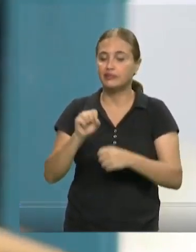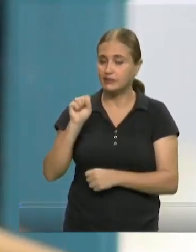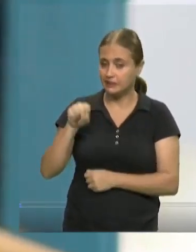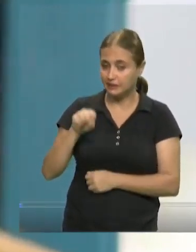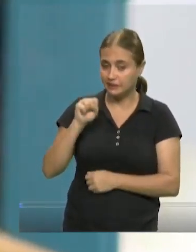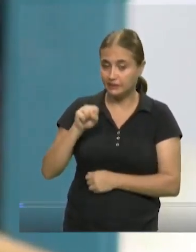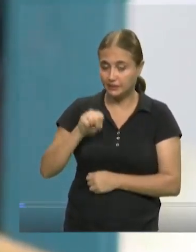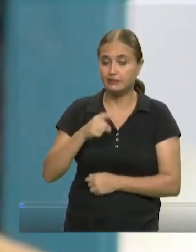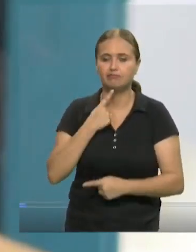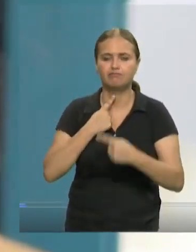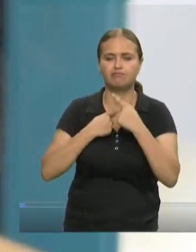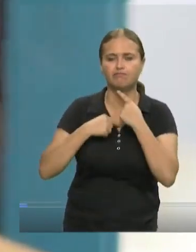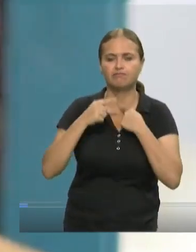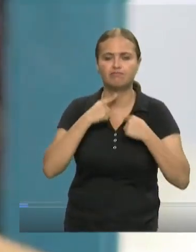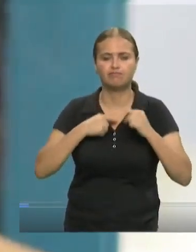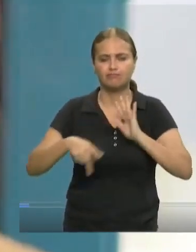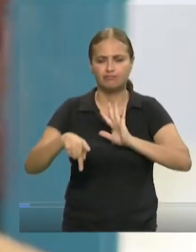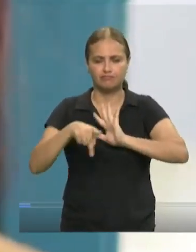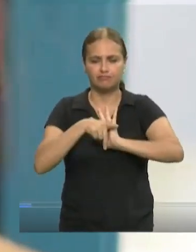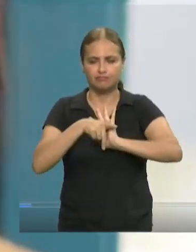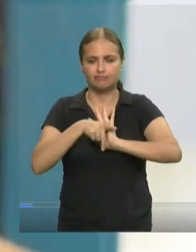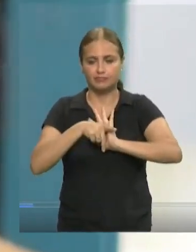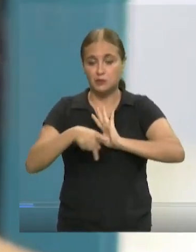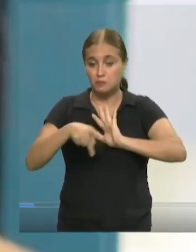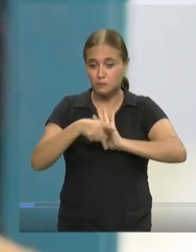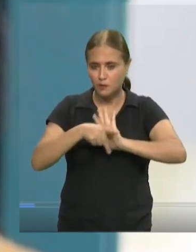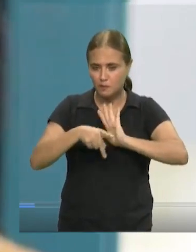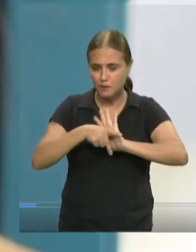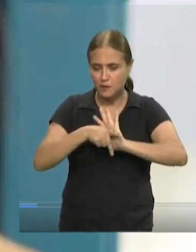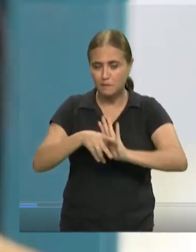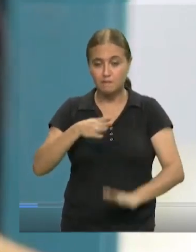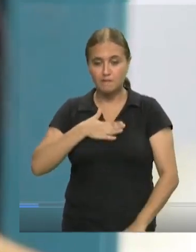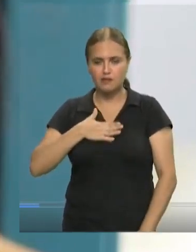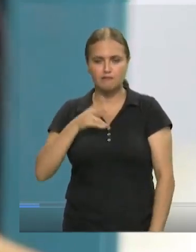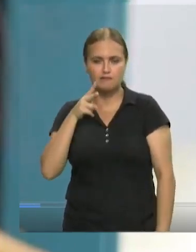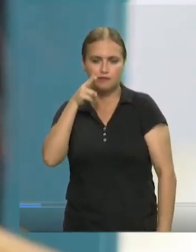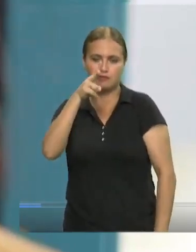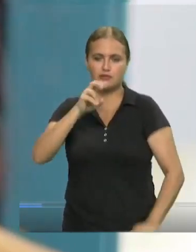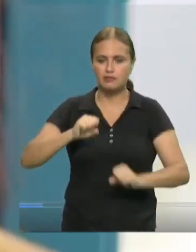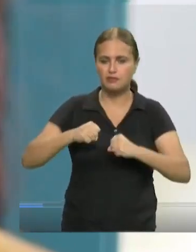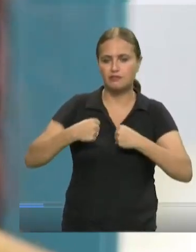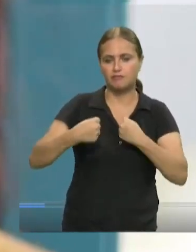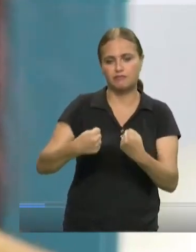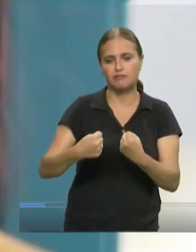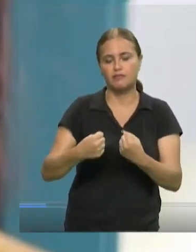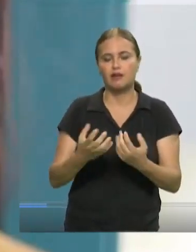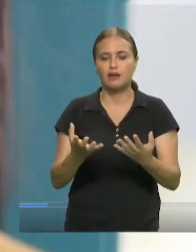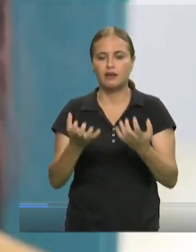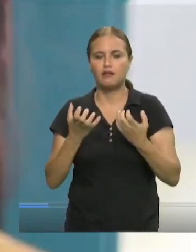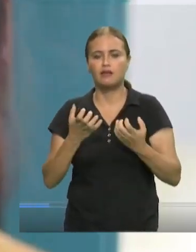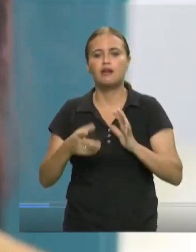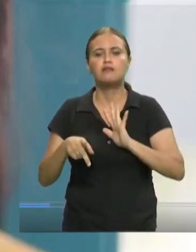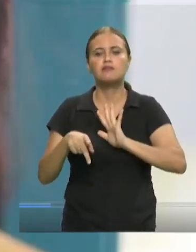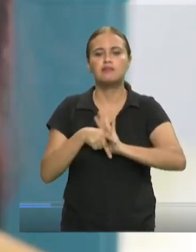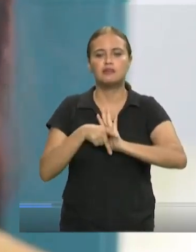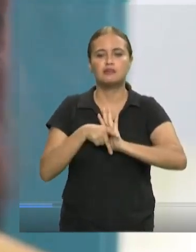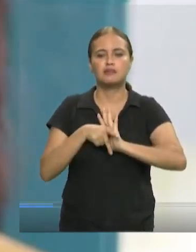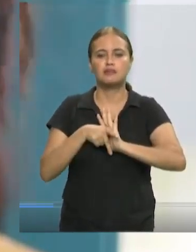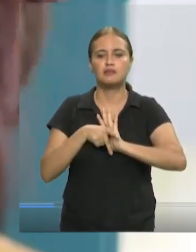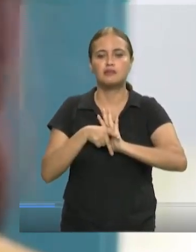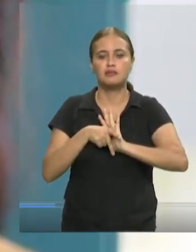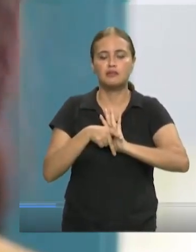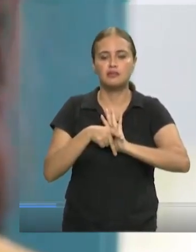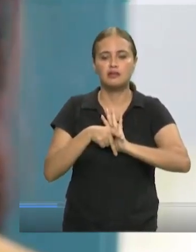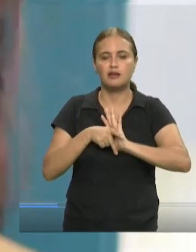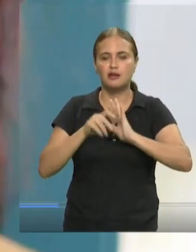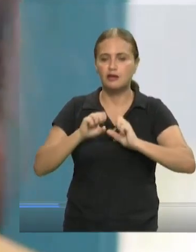vontade intensa de pertencer vem em mim da minha própria força. Eu quero pertencer para